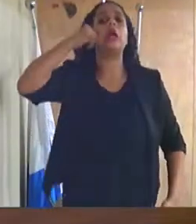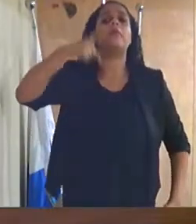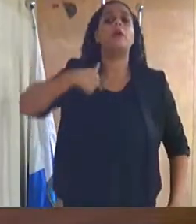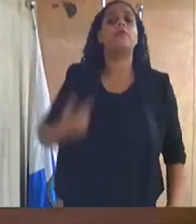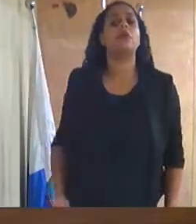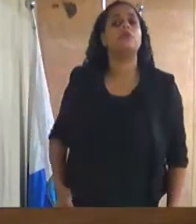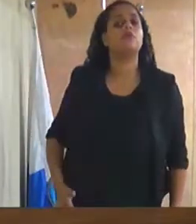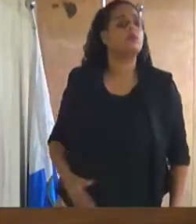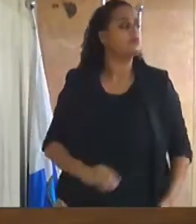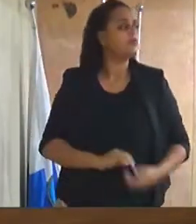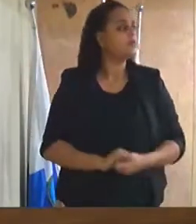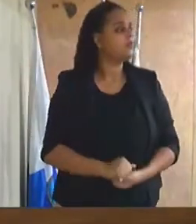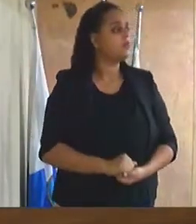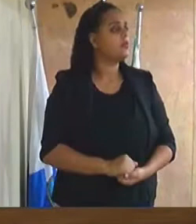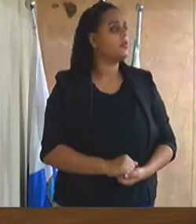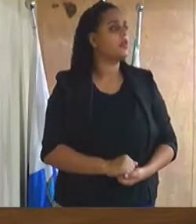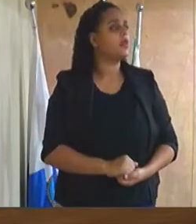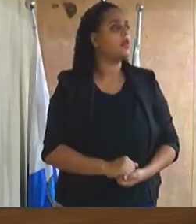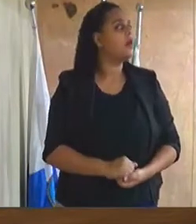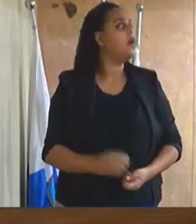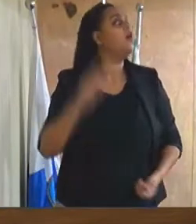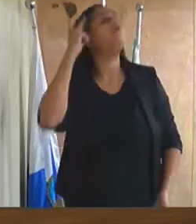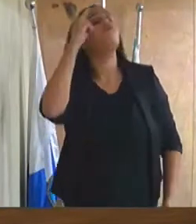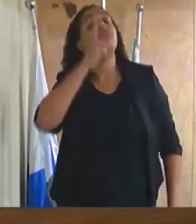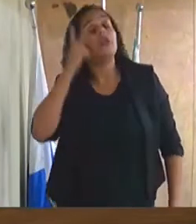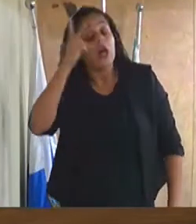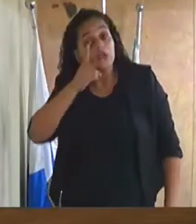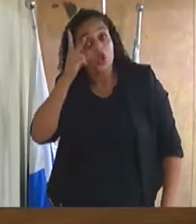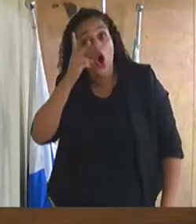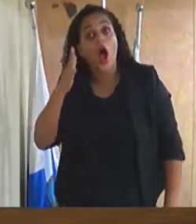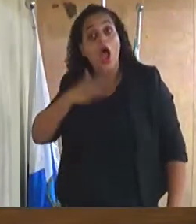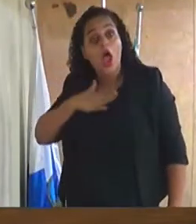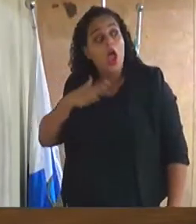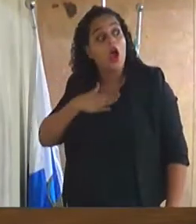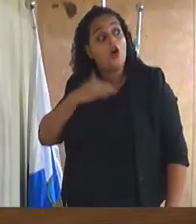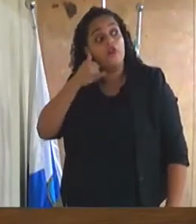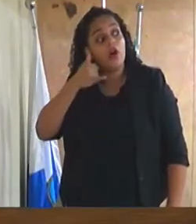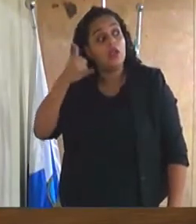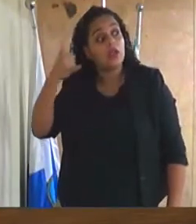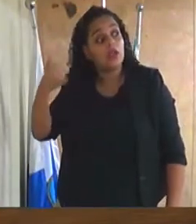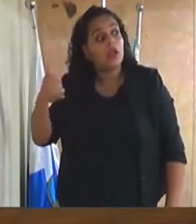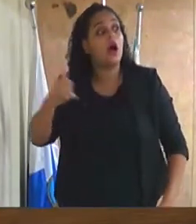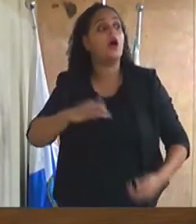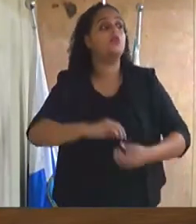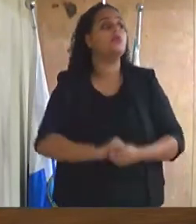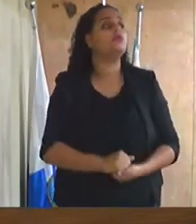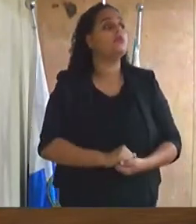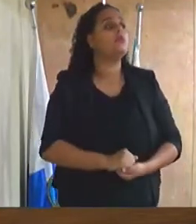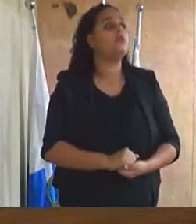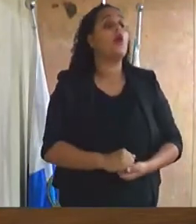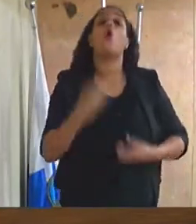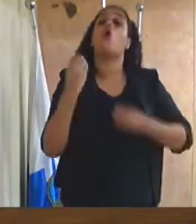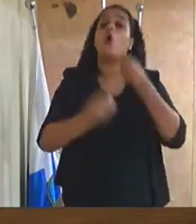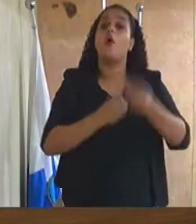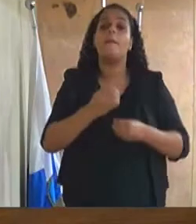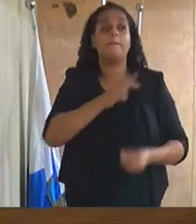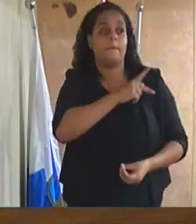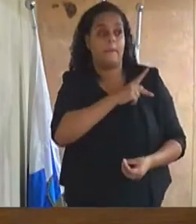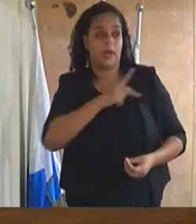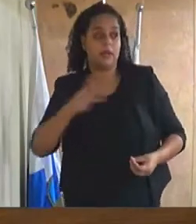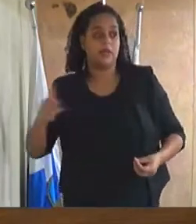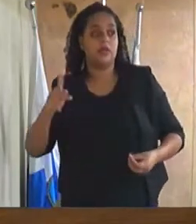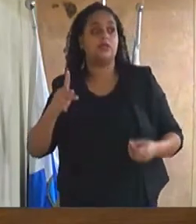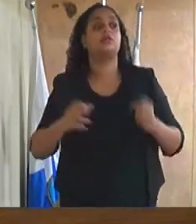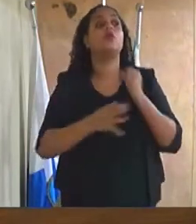Vereador, vou ligar para o senhor para que o senhor possa, como presidente da Comissão de